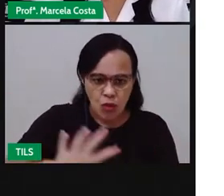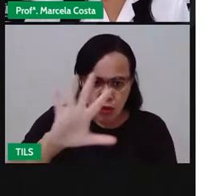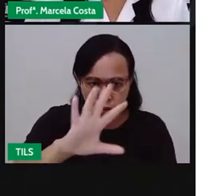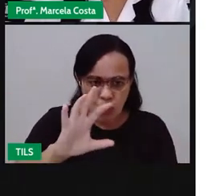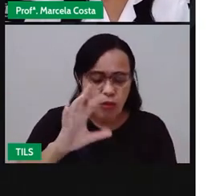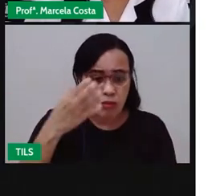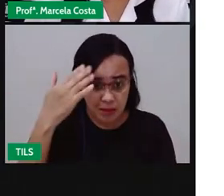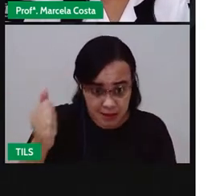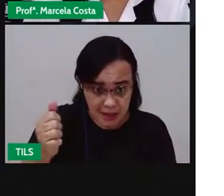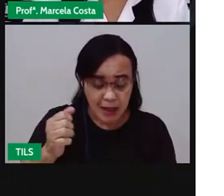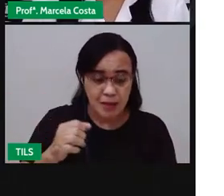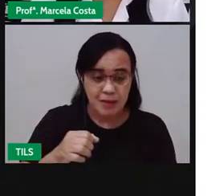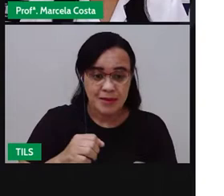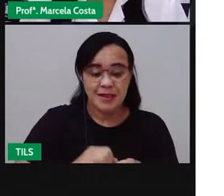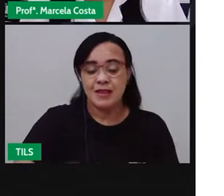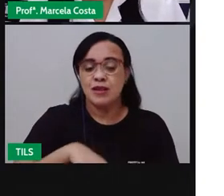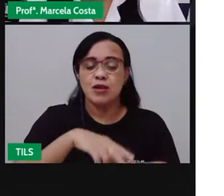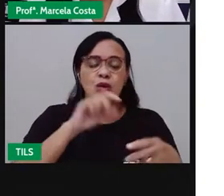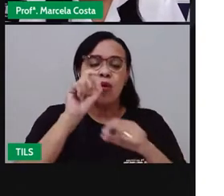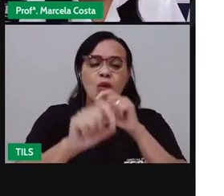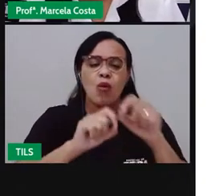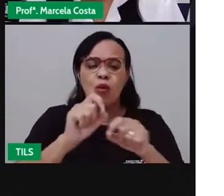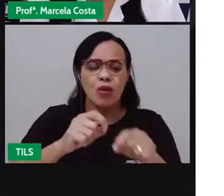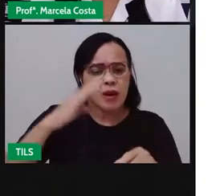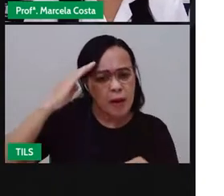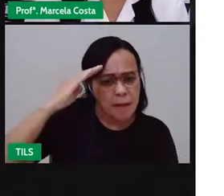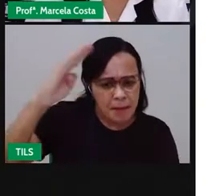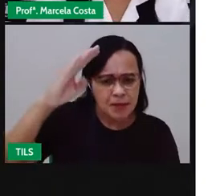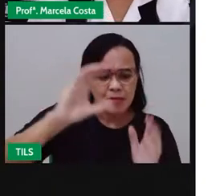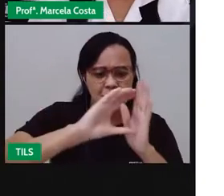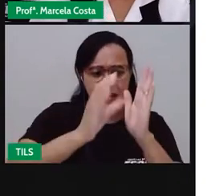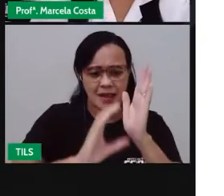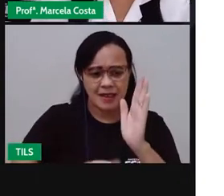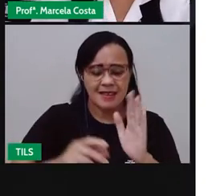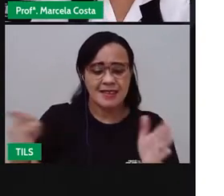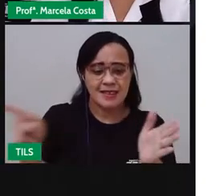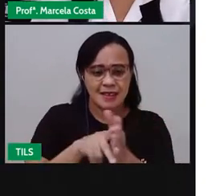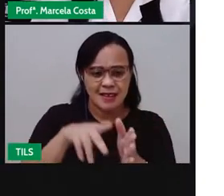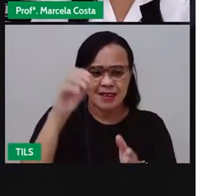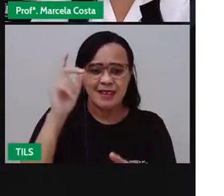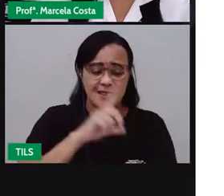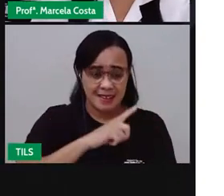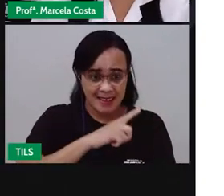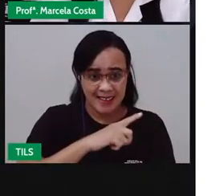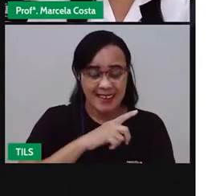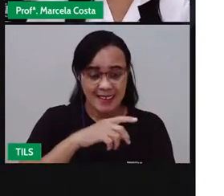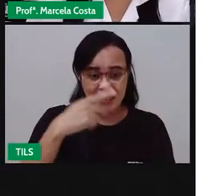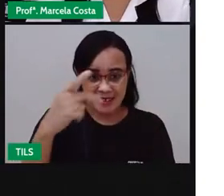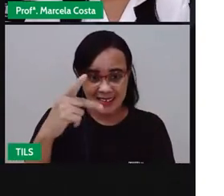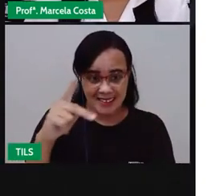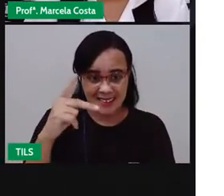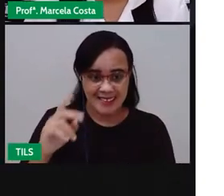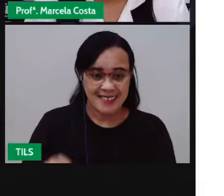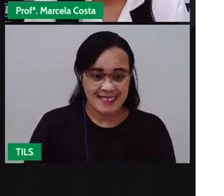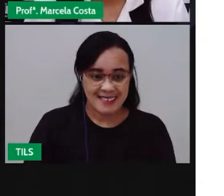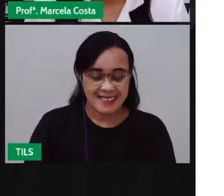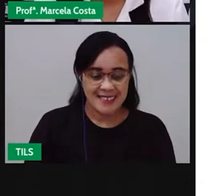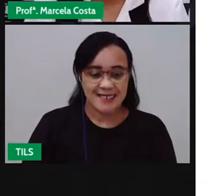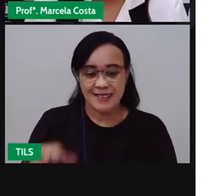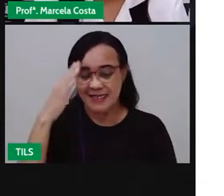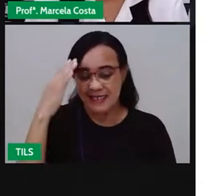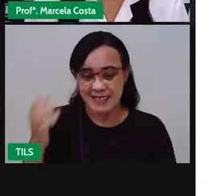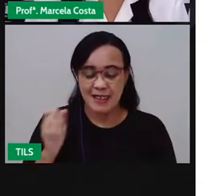quais são as características principais da região Nordeste? Sabe qual é a